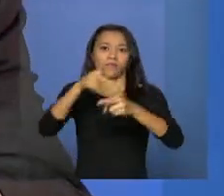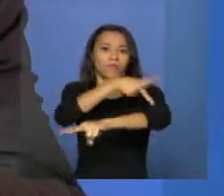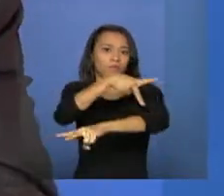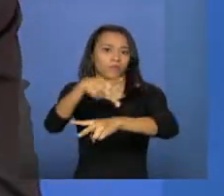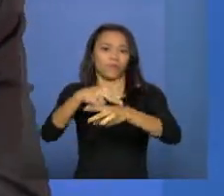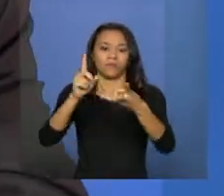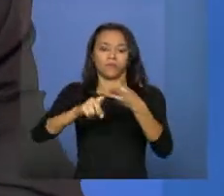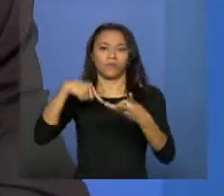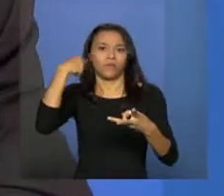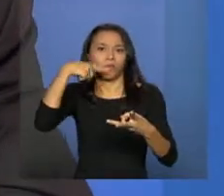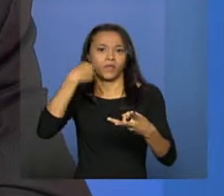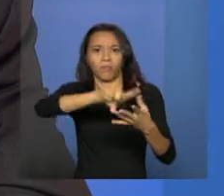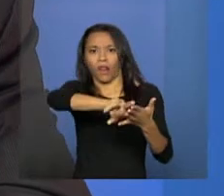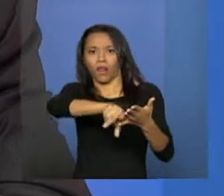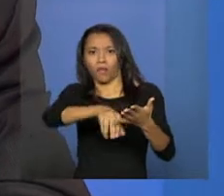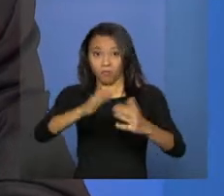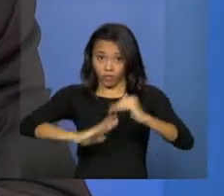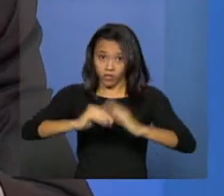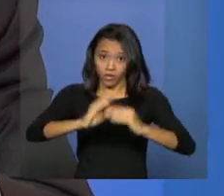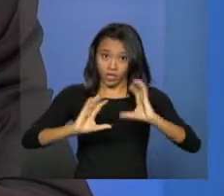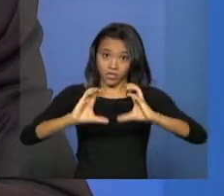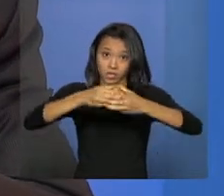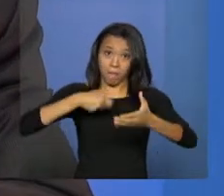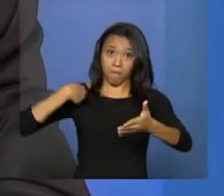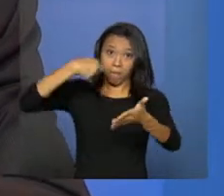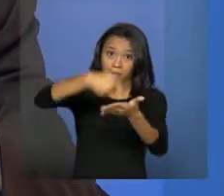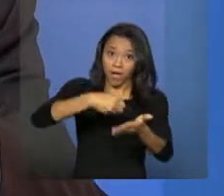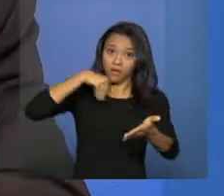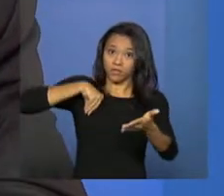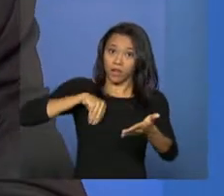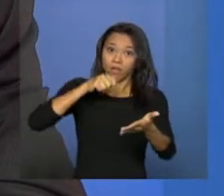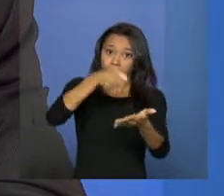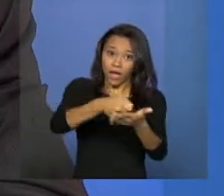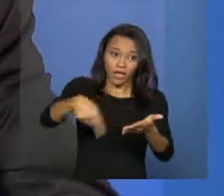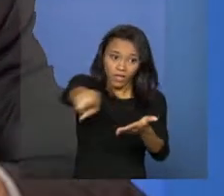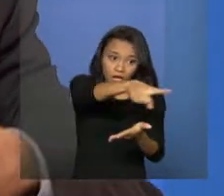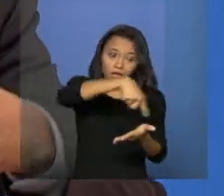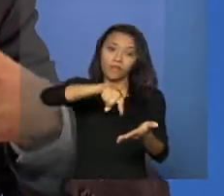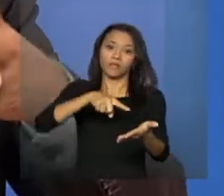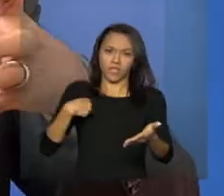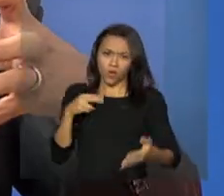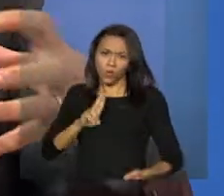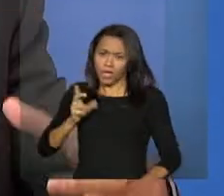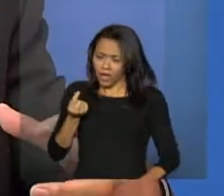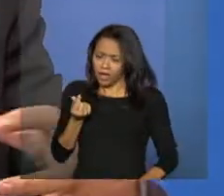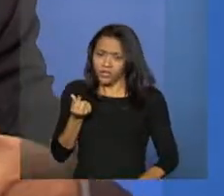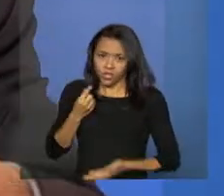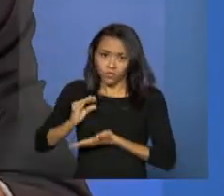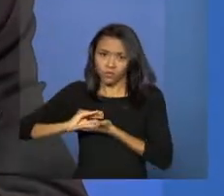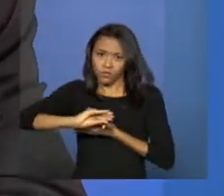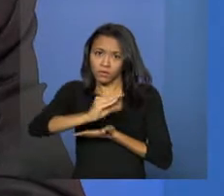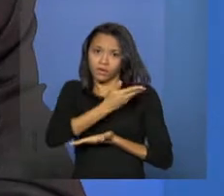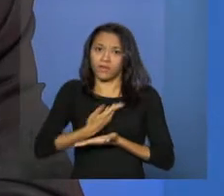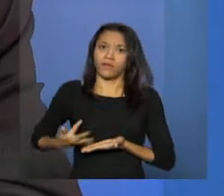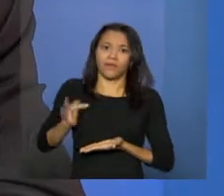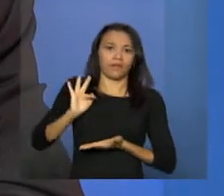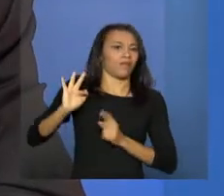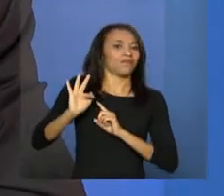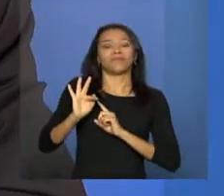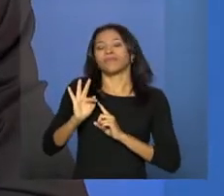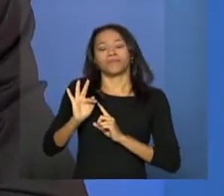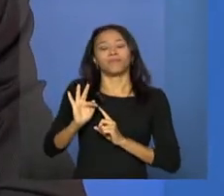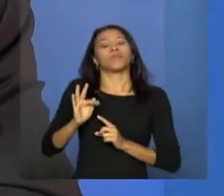fundamental, que compõe essa equipe. Nós estamos falando de um montante de recurso que se soma no fundo